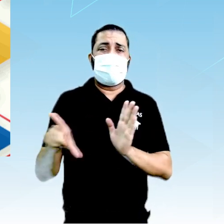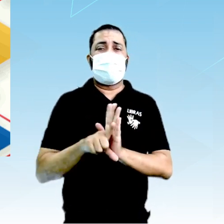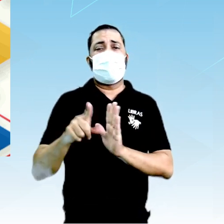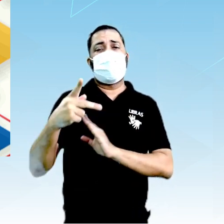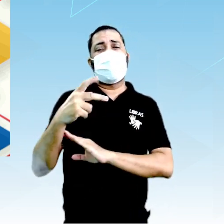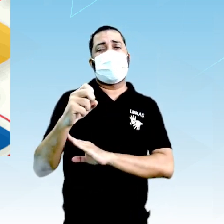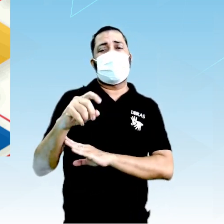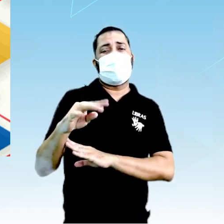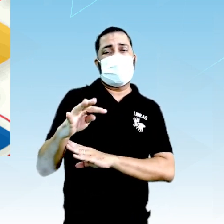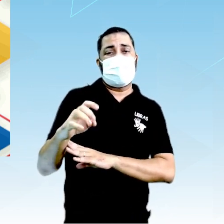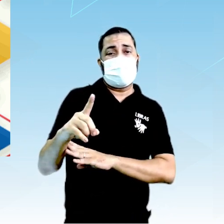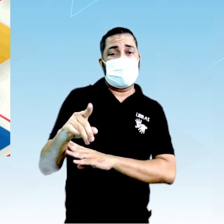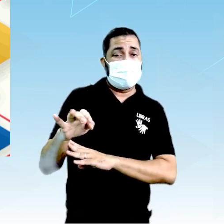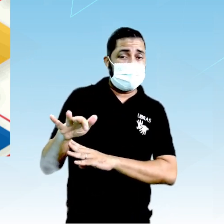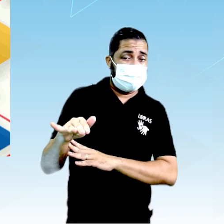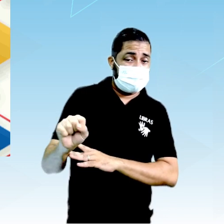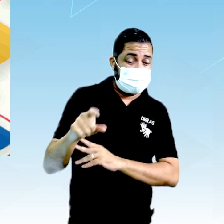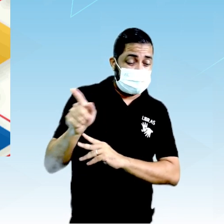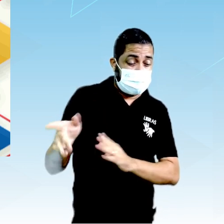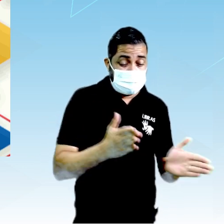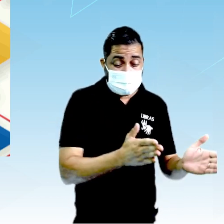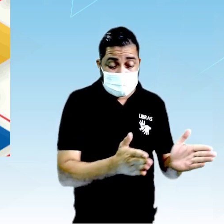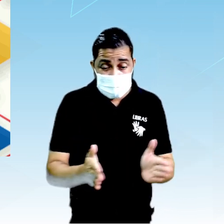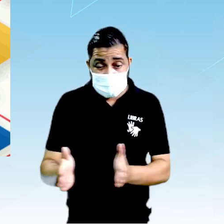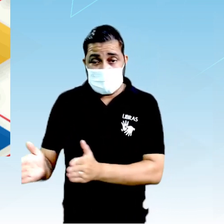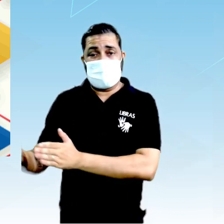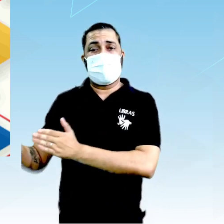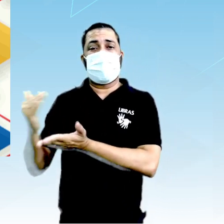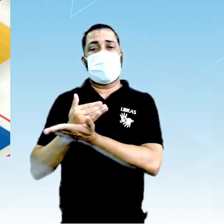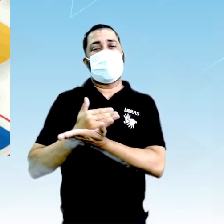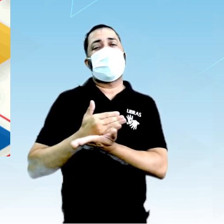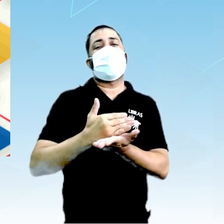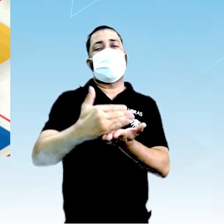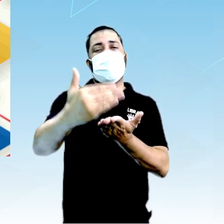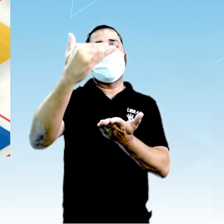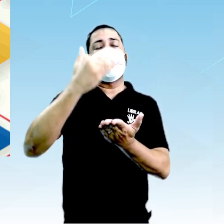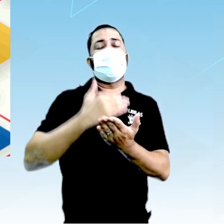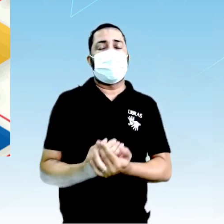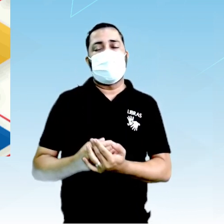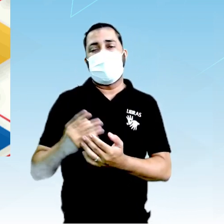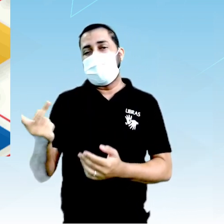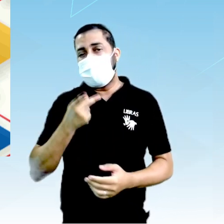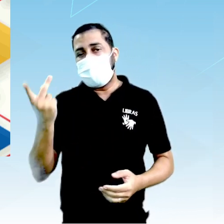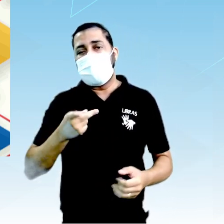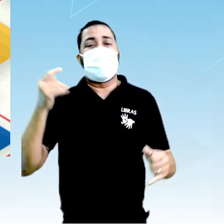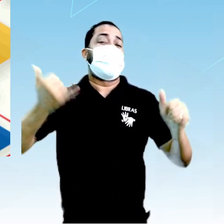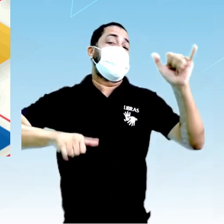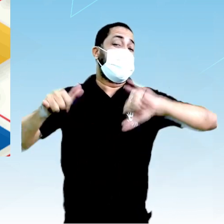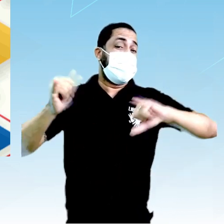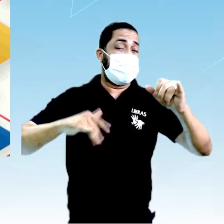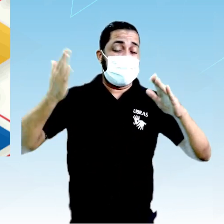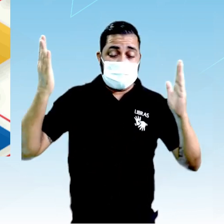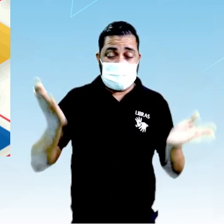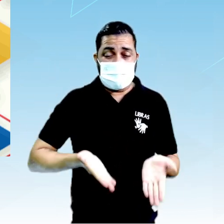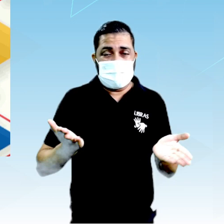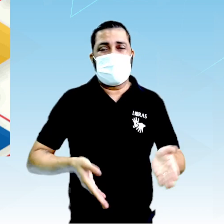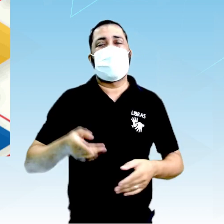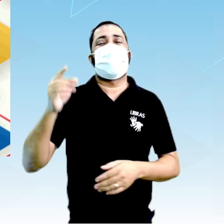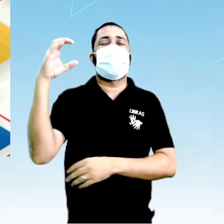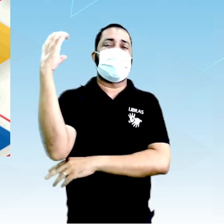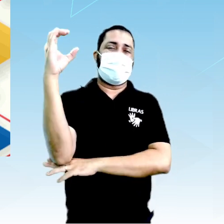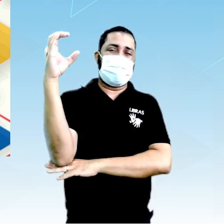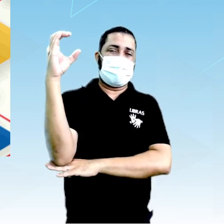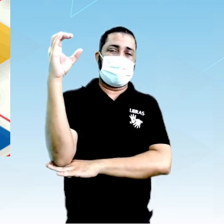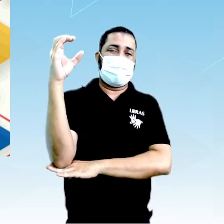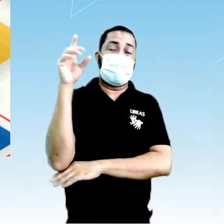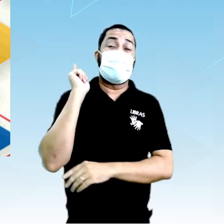que é deste período que se dá o pontapé inicial para dizer a química agora é uma ciência.